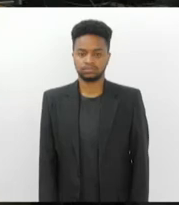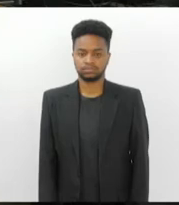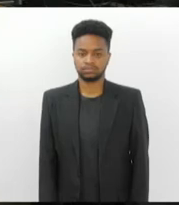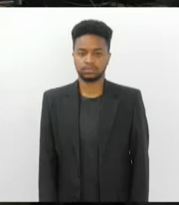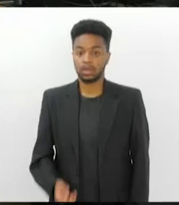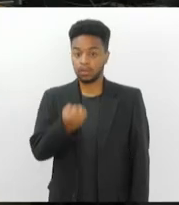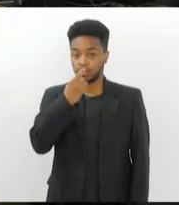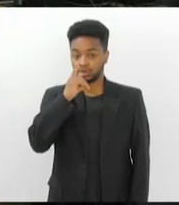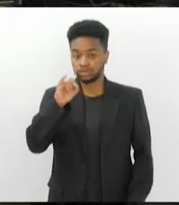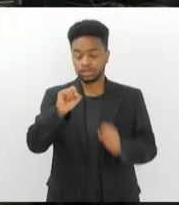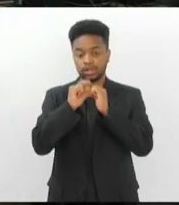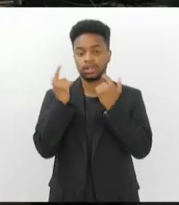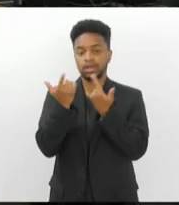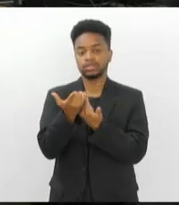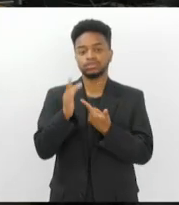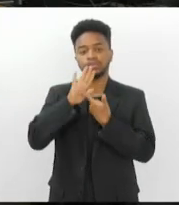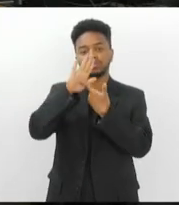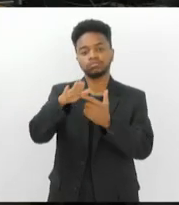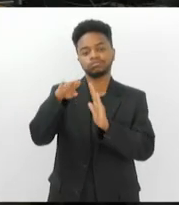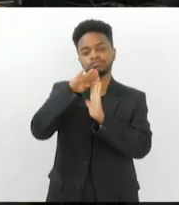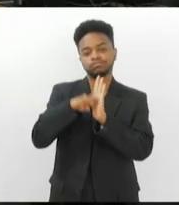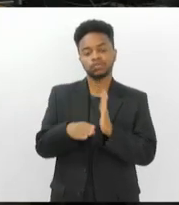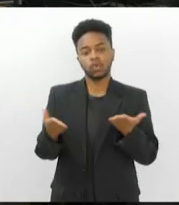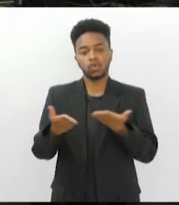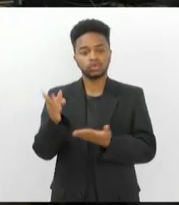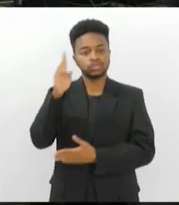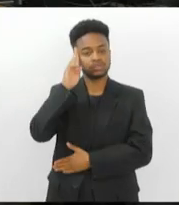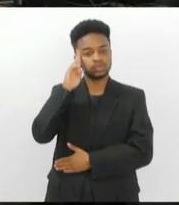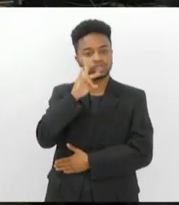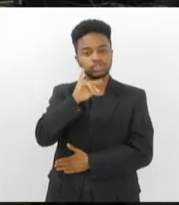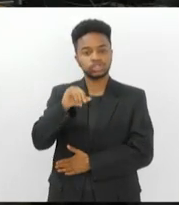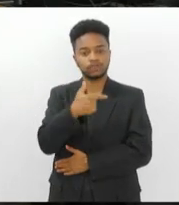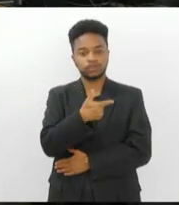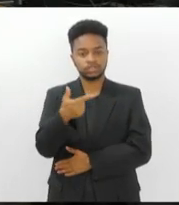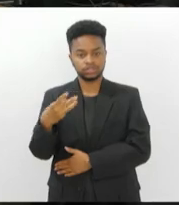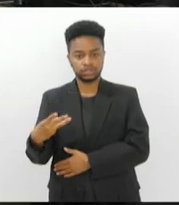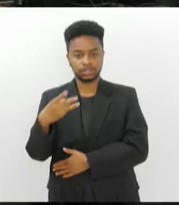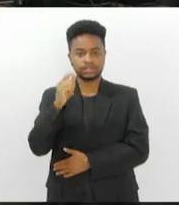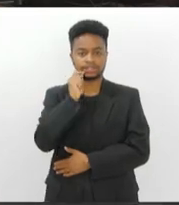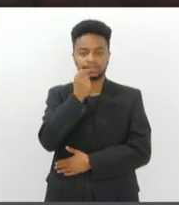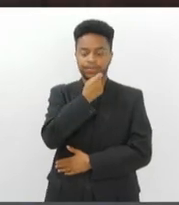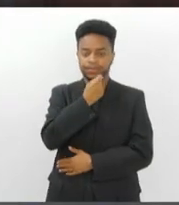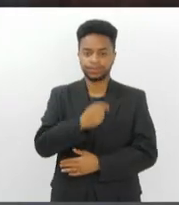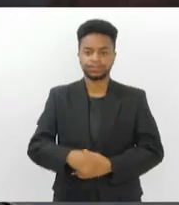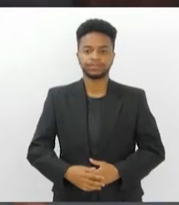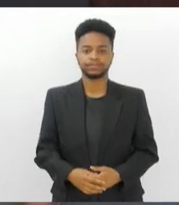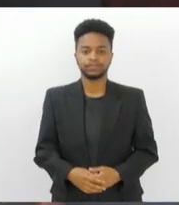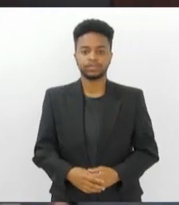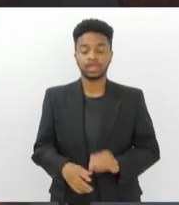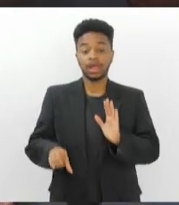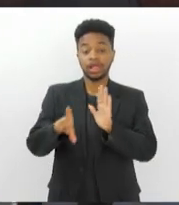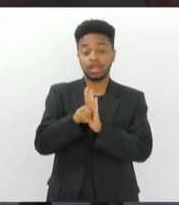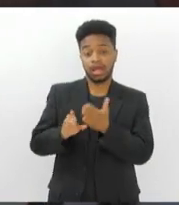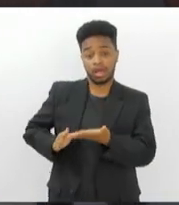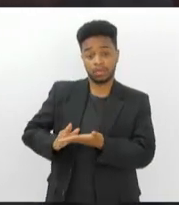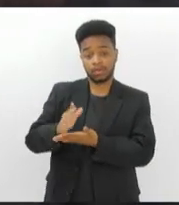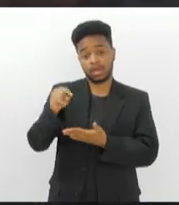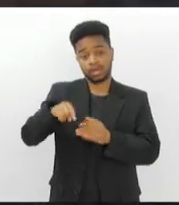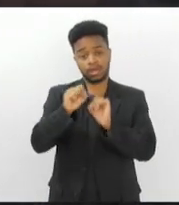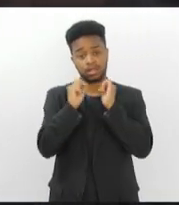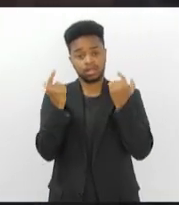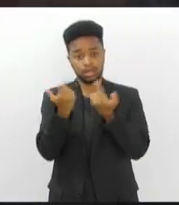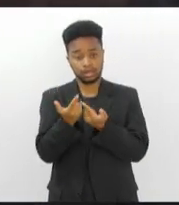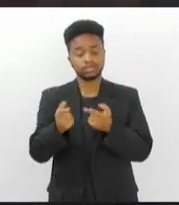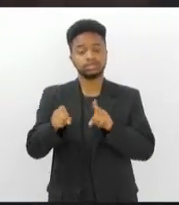O Bom Dia Alerj traz os seguintes destaques nesta segunda-feira, 23 de setembro. Lei aprovada pela Alerj e